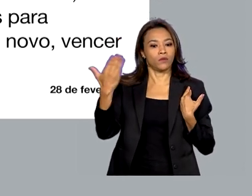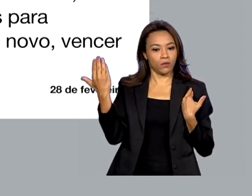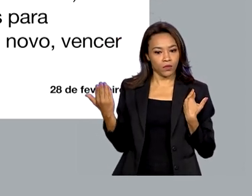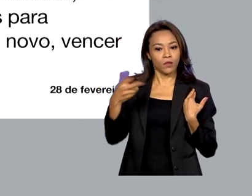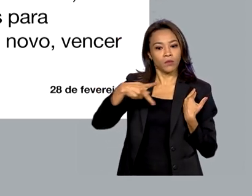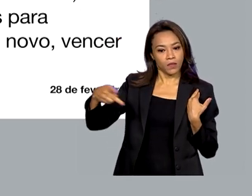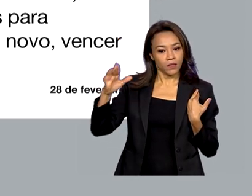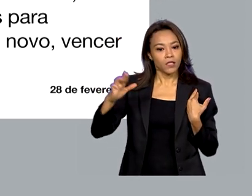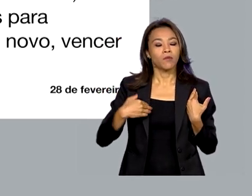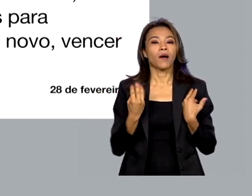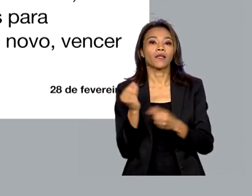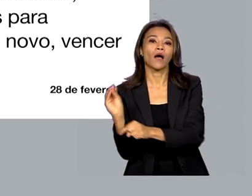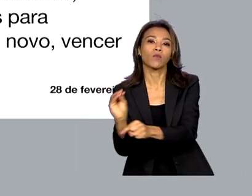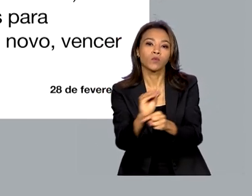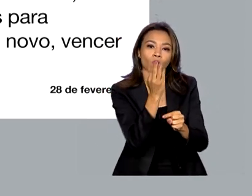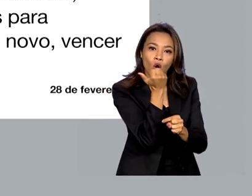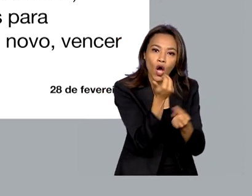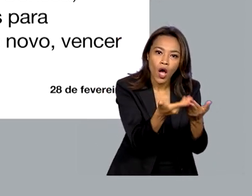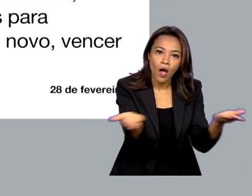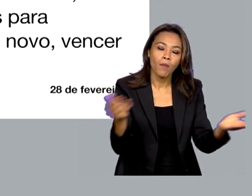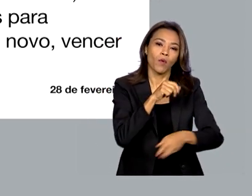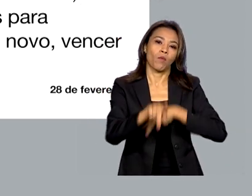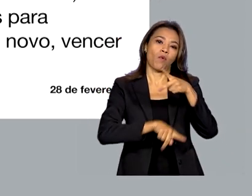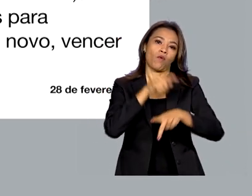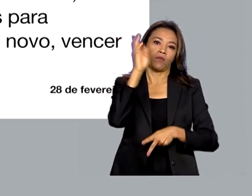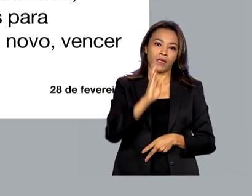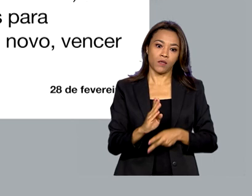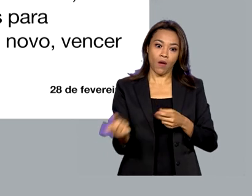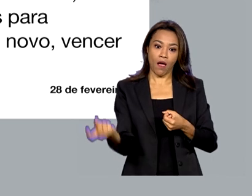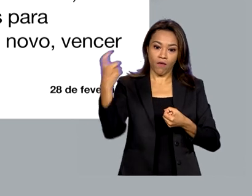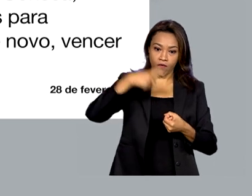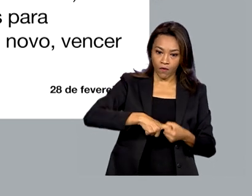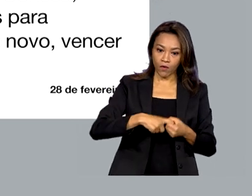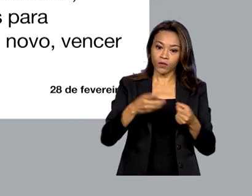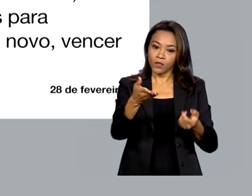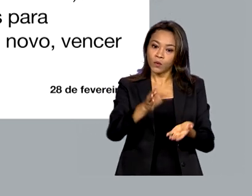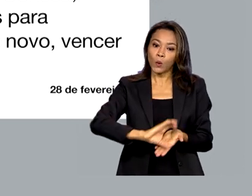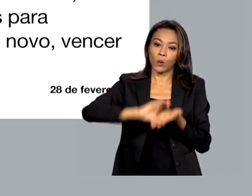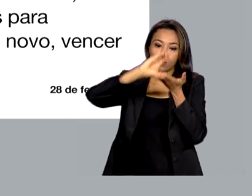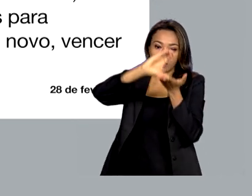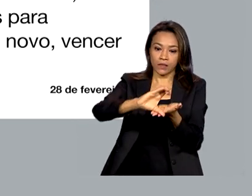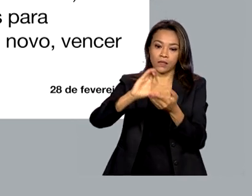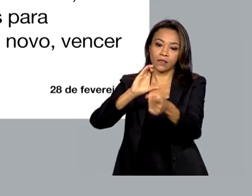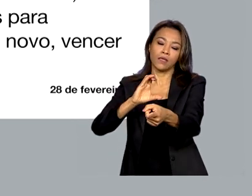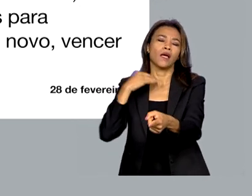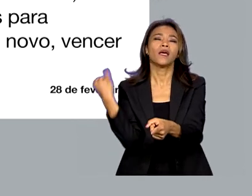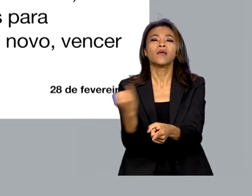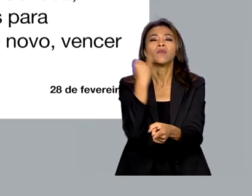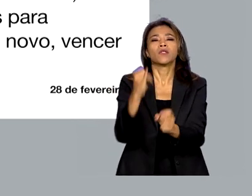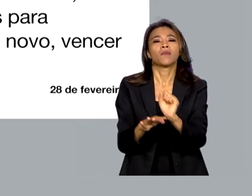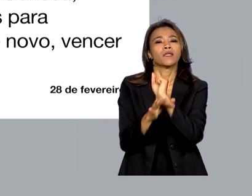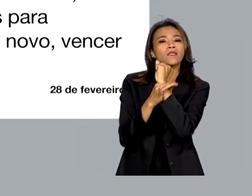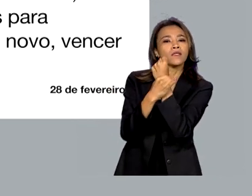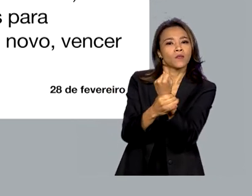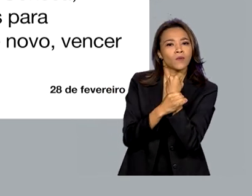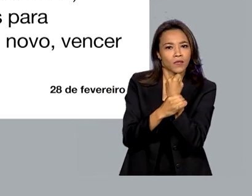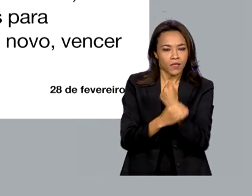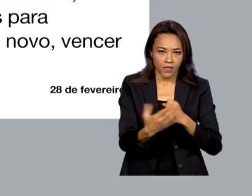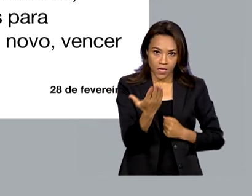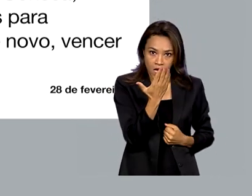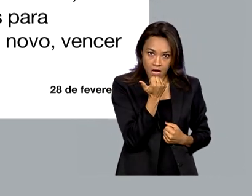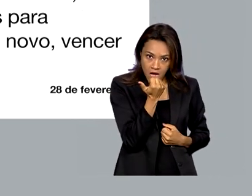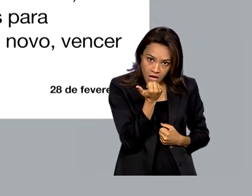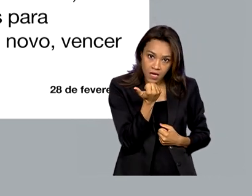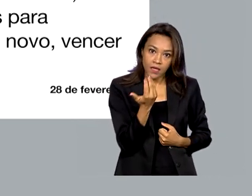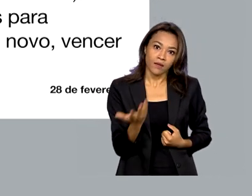povo brasileiro. Ainda segundo Lula, retomar o Conselho é essencial para a segurança alimentar e nutricional. O